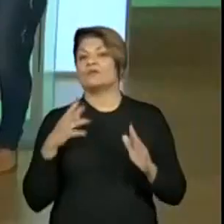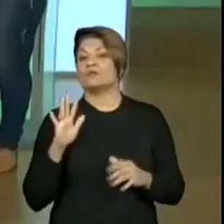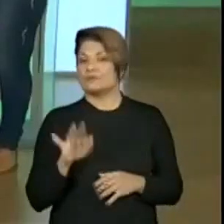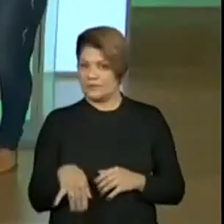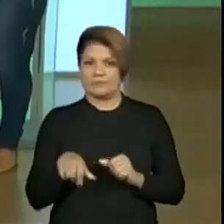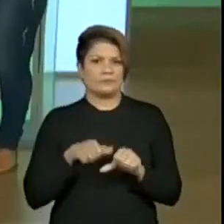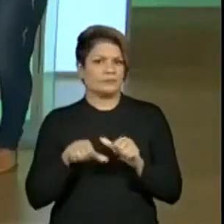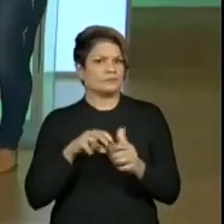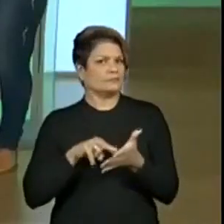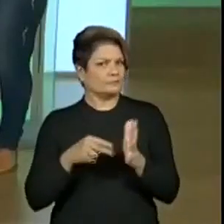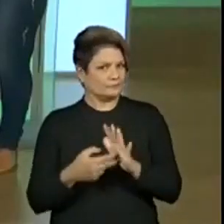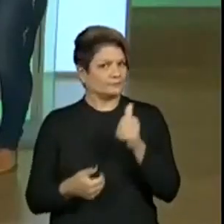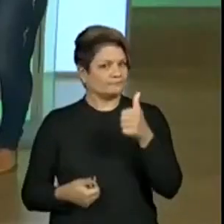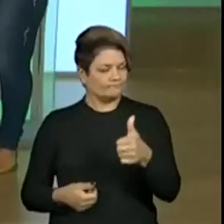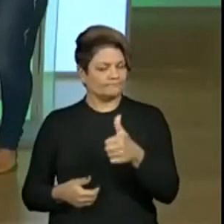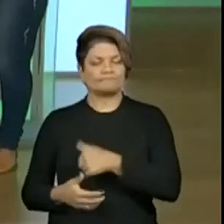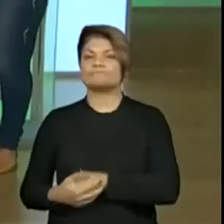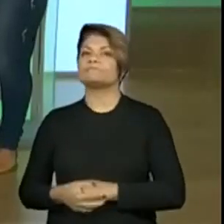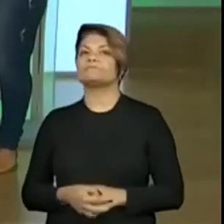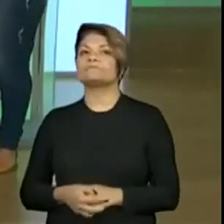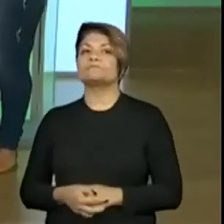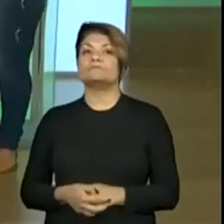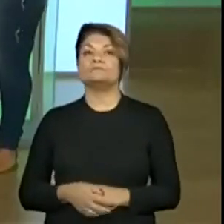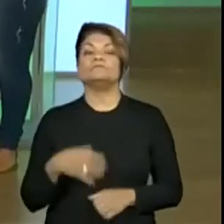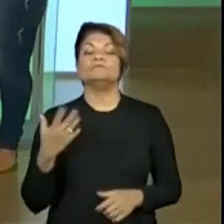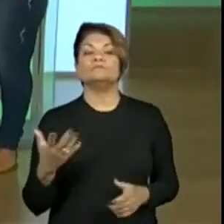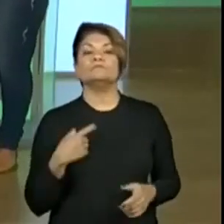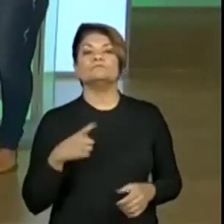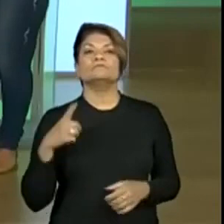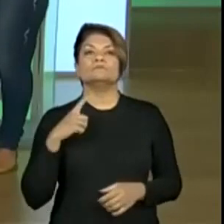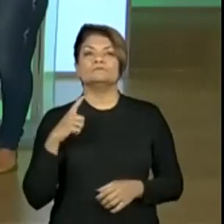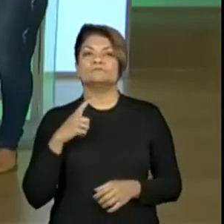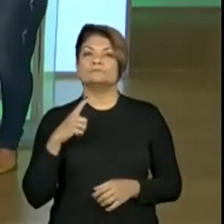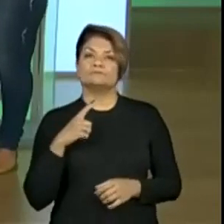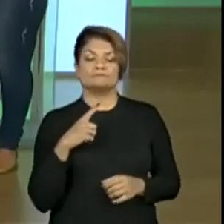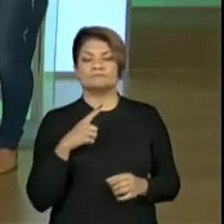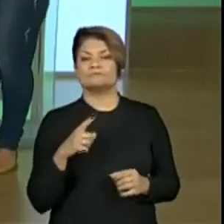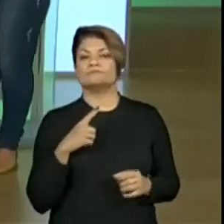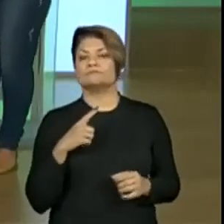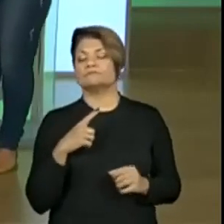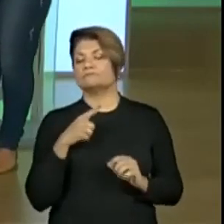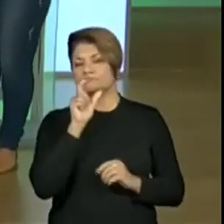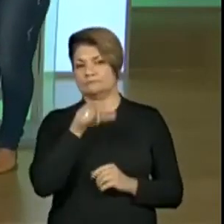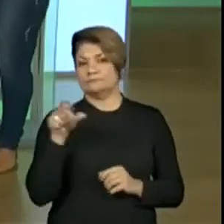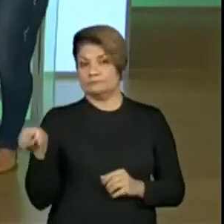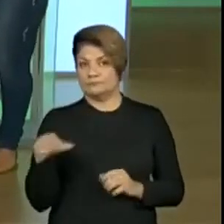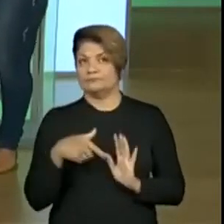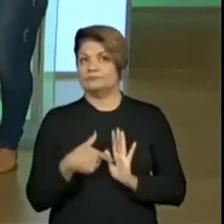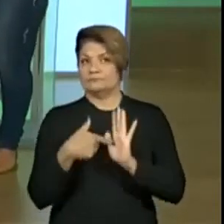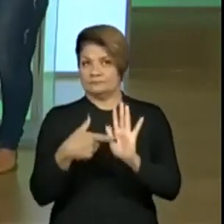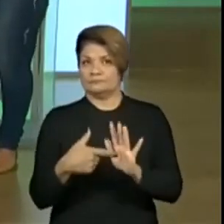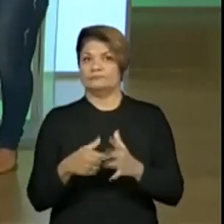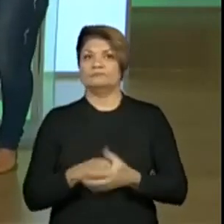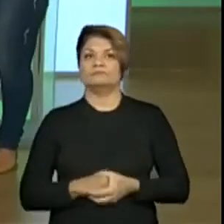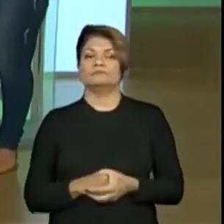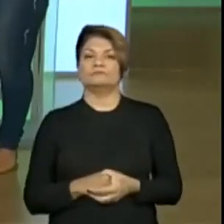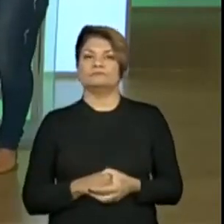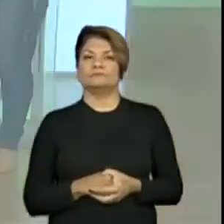Então, vamos lá um pouquinho para a gente trazer a nossa personagem e descobrir qual que é o título da aula. Olha só.